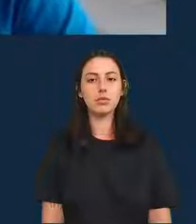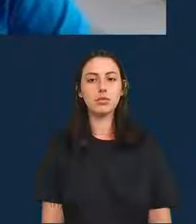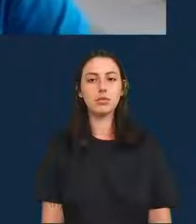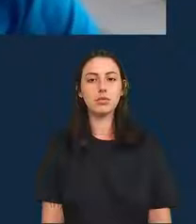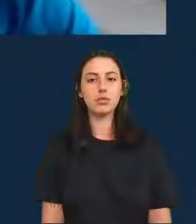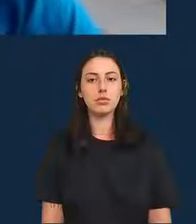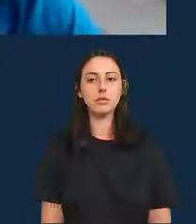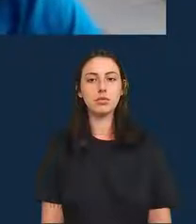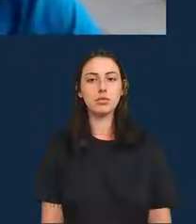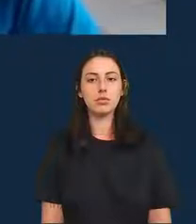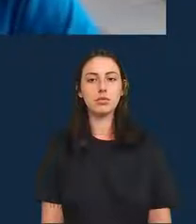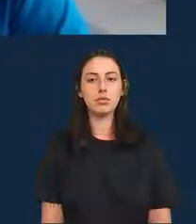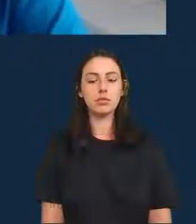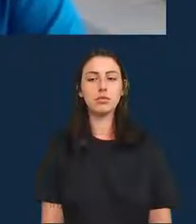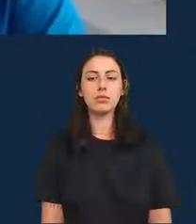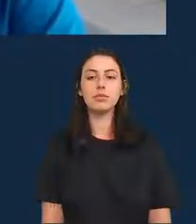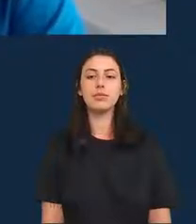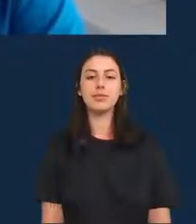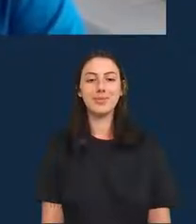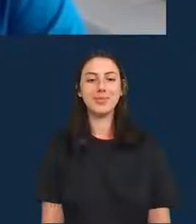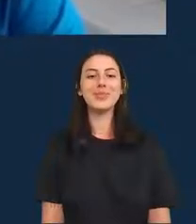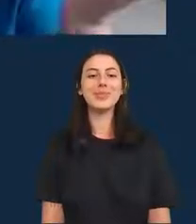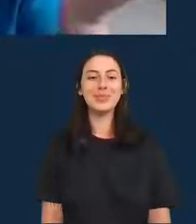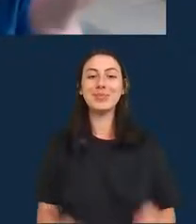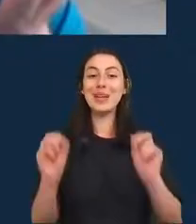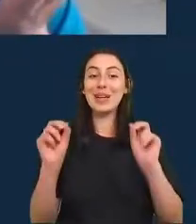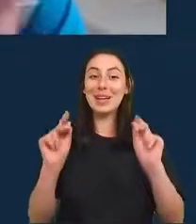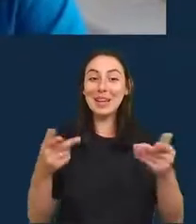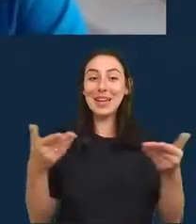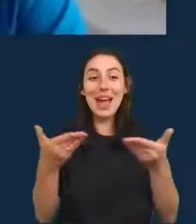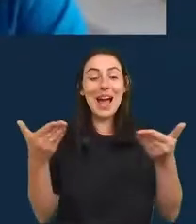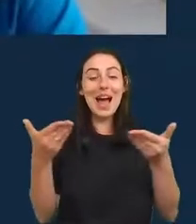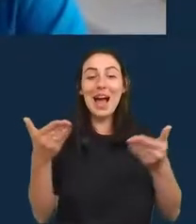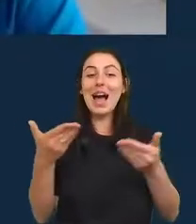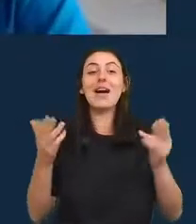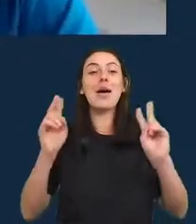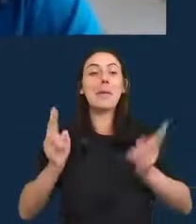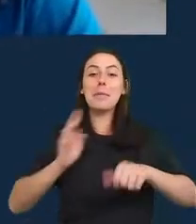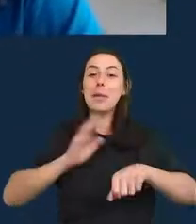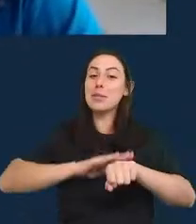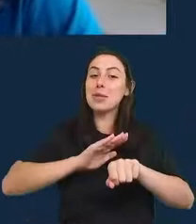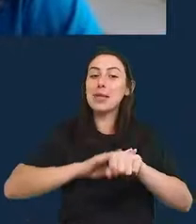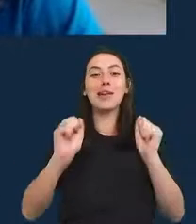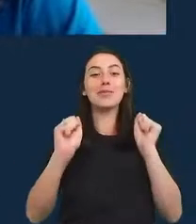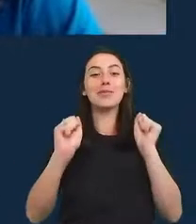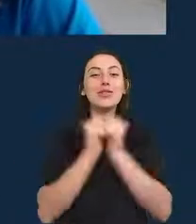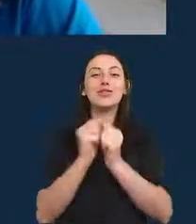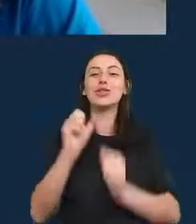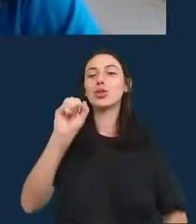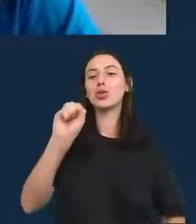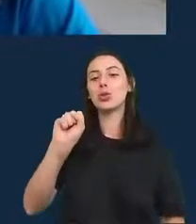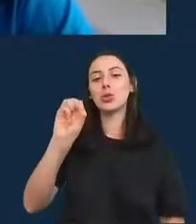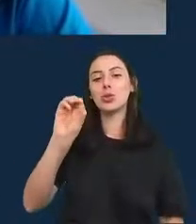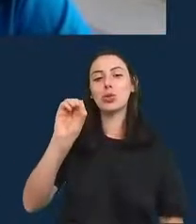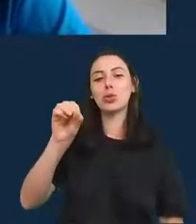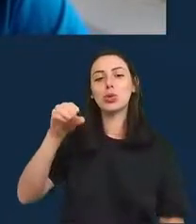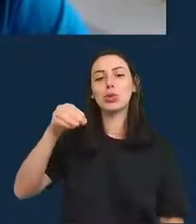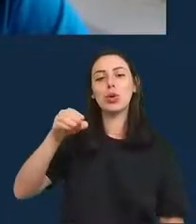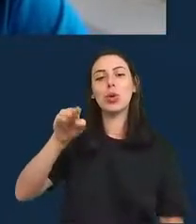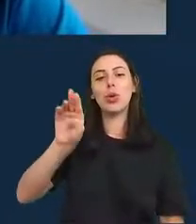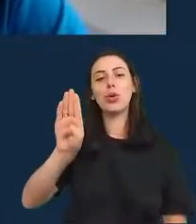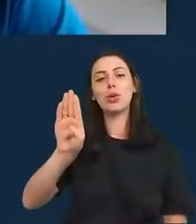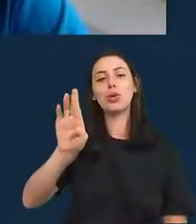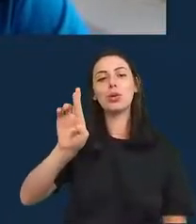Bom, estamos aqui agora ao vivo com o Sondre para perguntar, fazer algumas